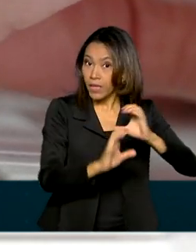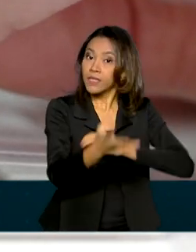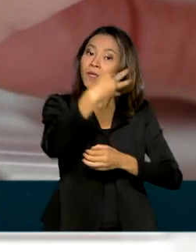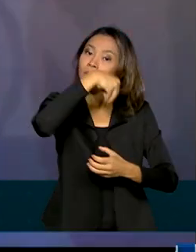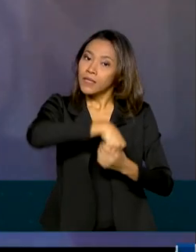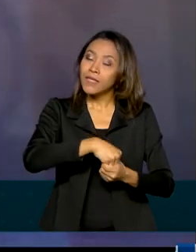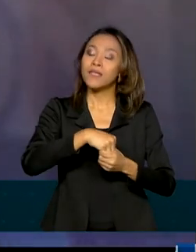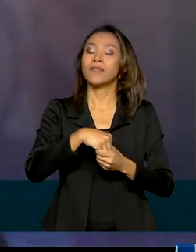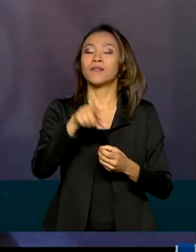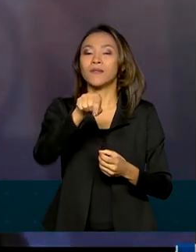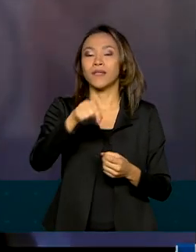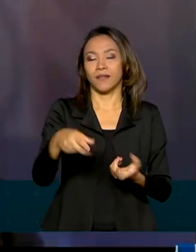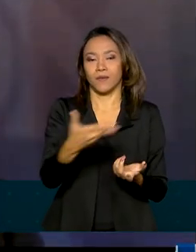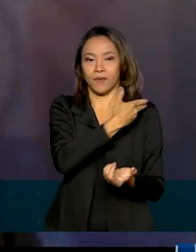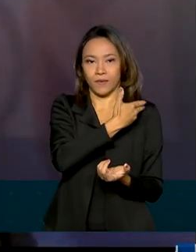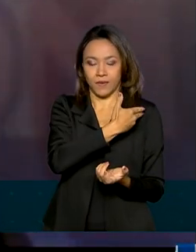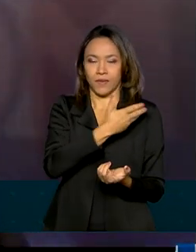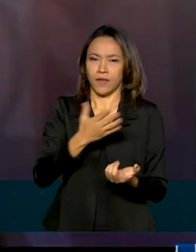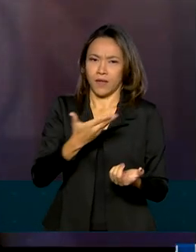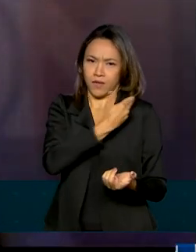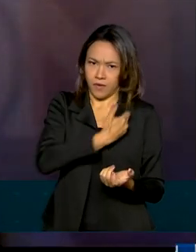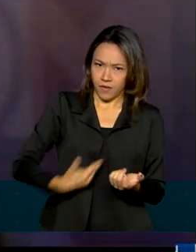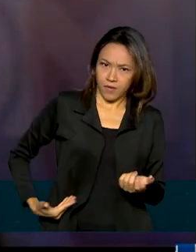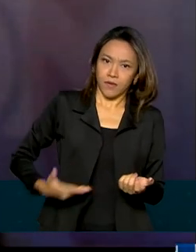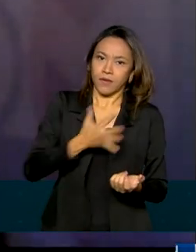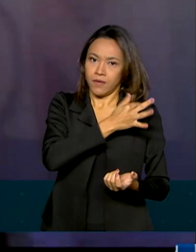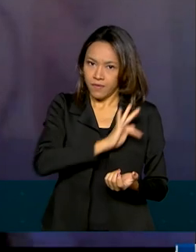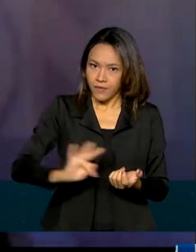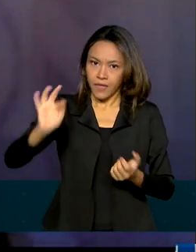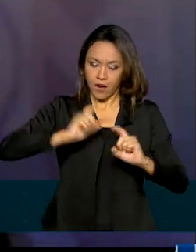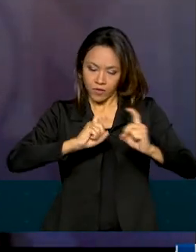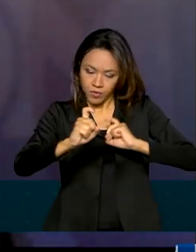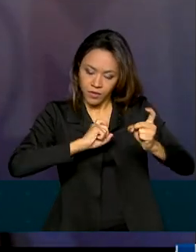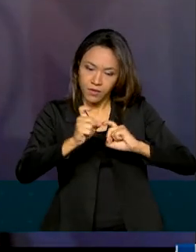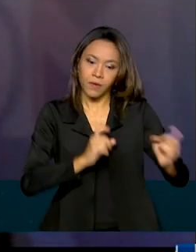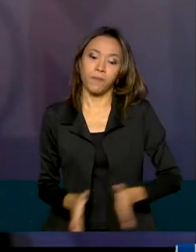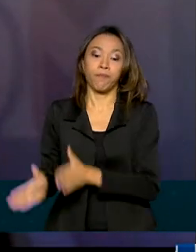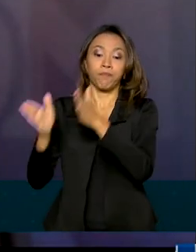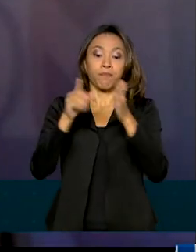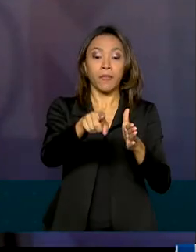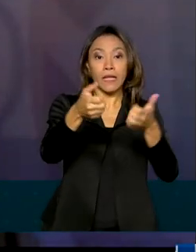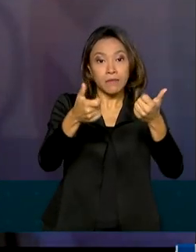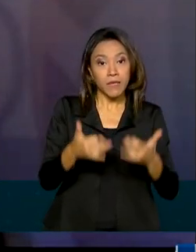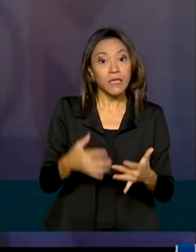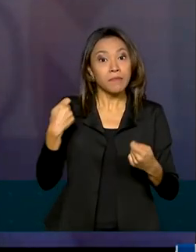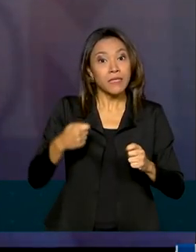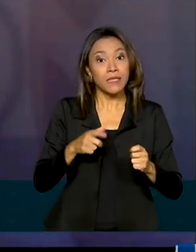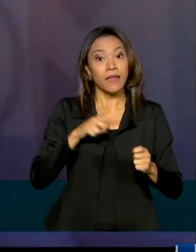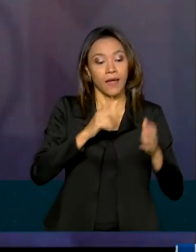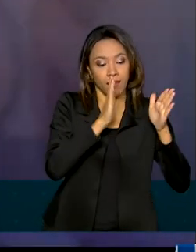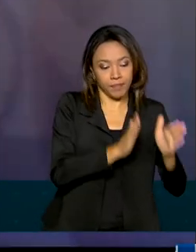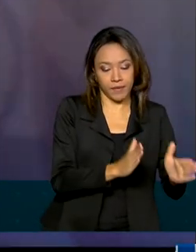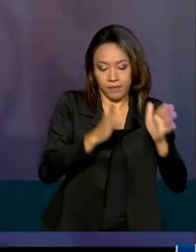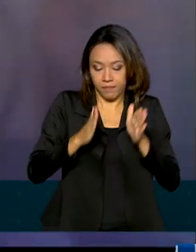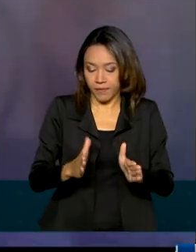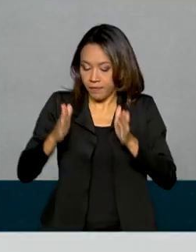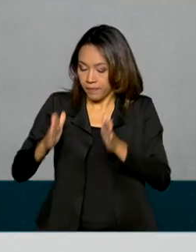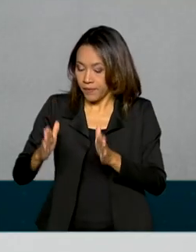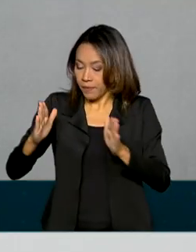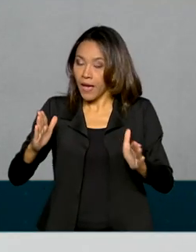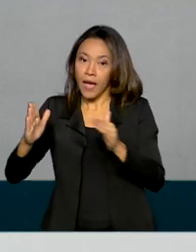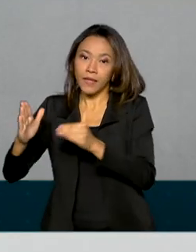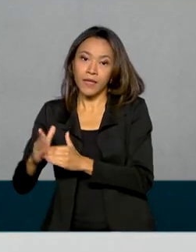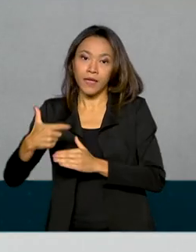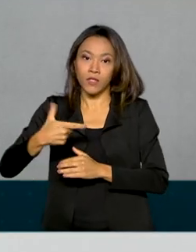Pública Federal. Segundo o ministro das Comunicações, o processo deve ser executado em etapas, até 2028,